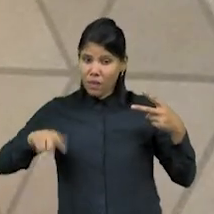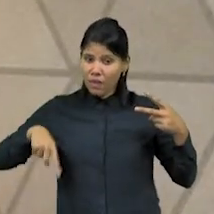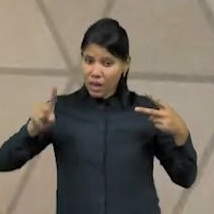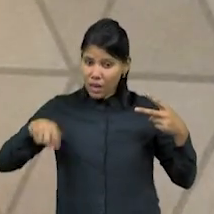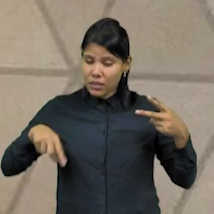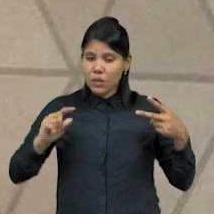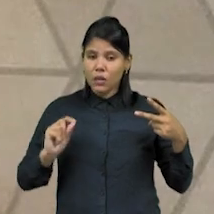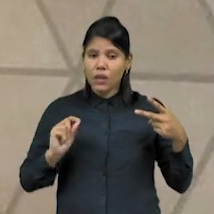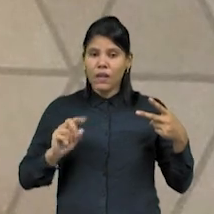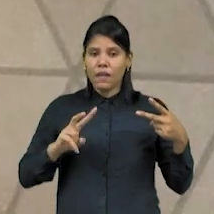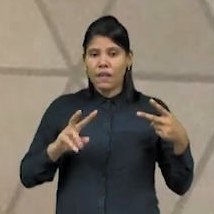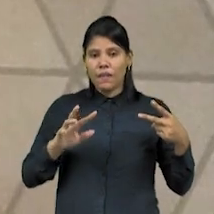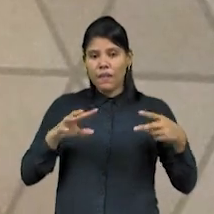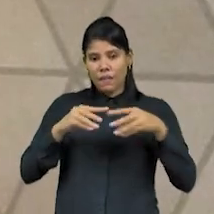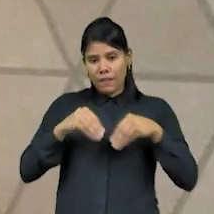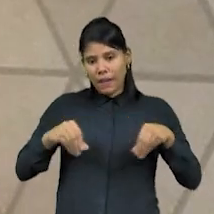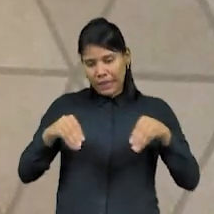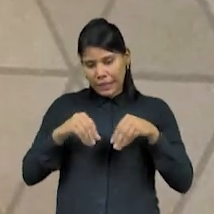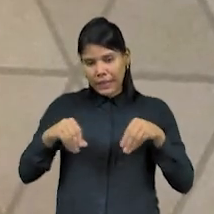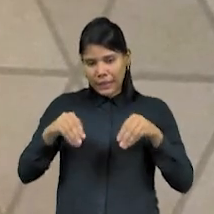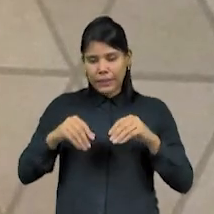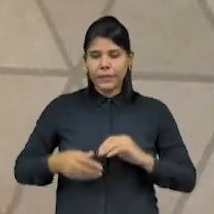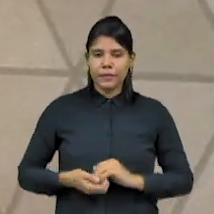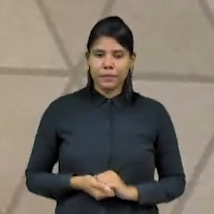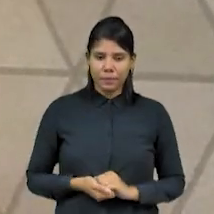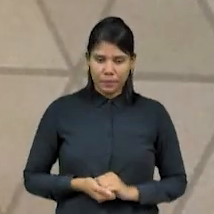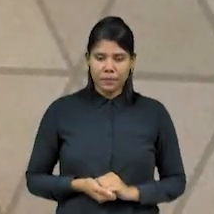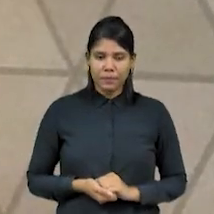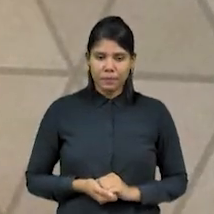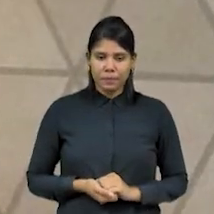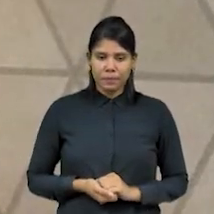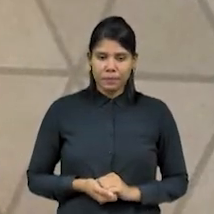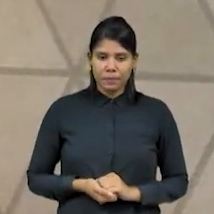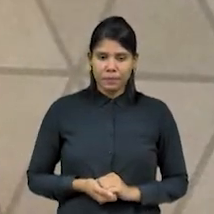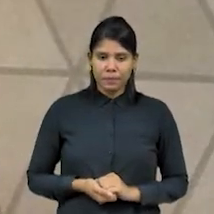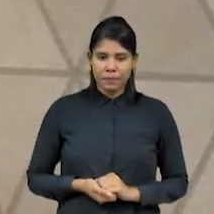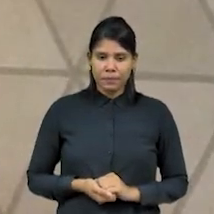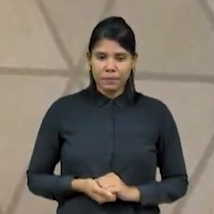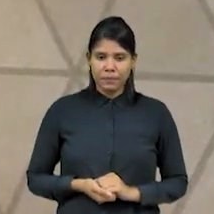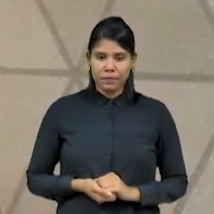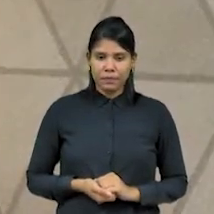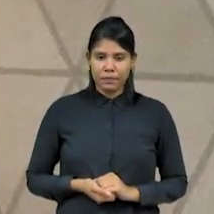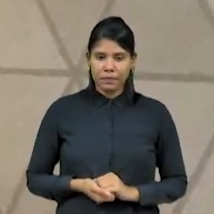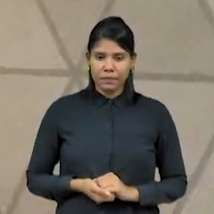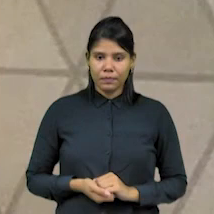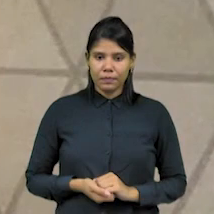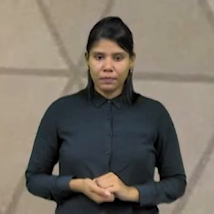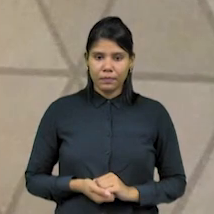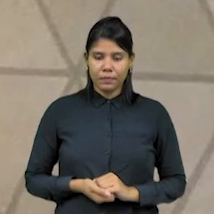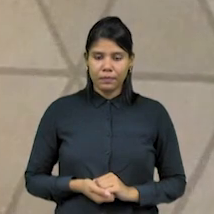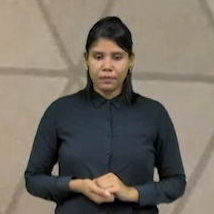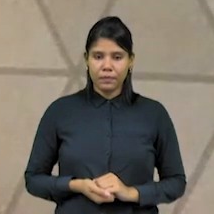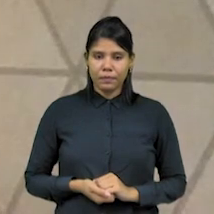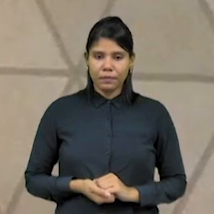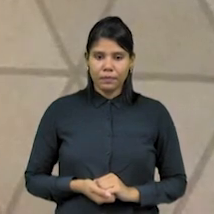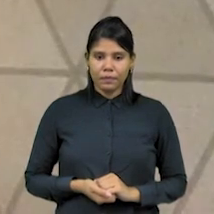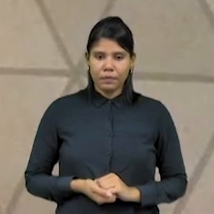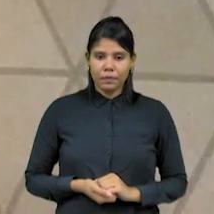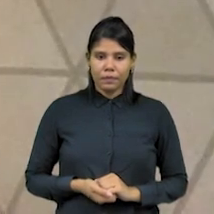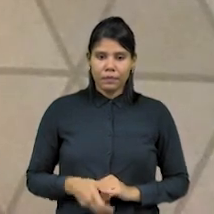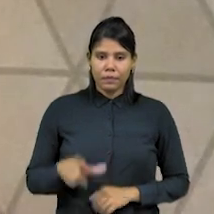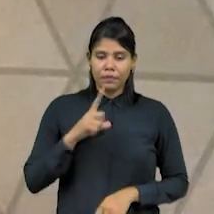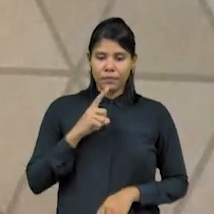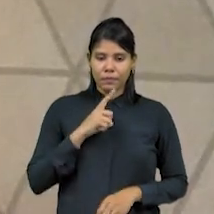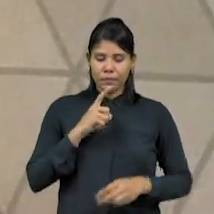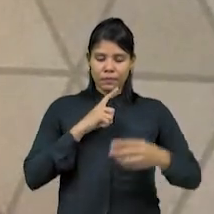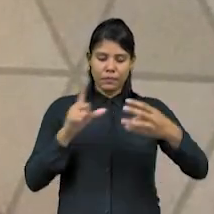féculas e massas, com variação de 11,5%. Entre essas duas variações, na sequência,